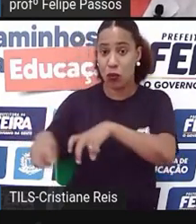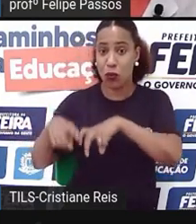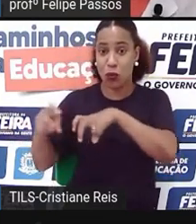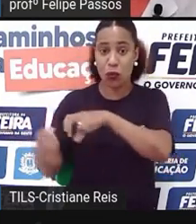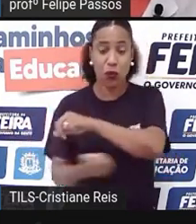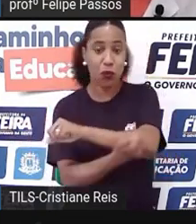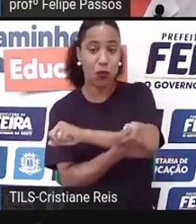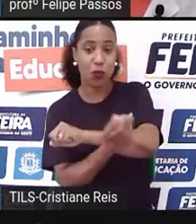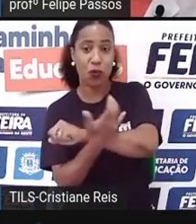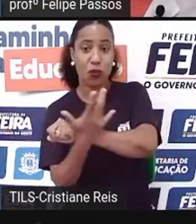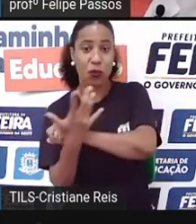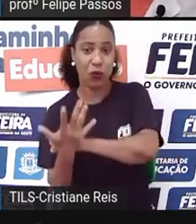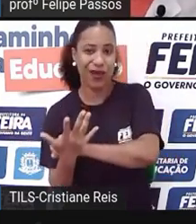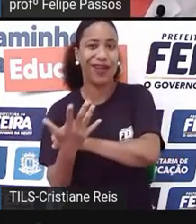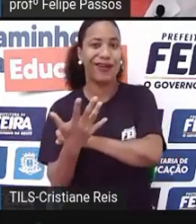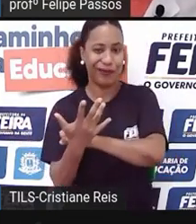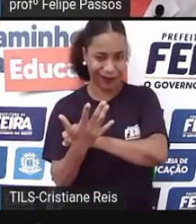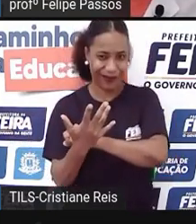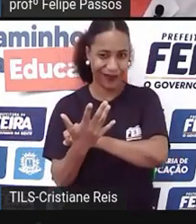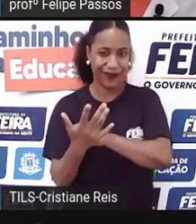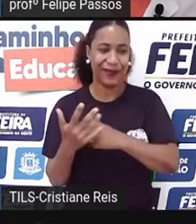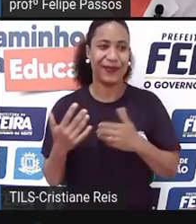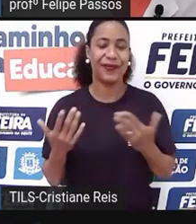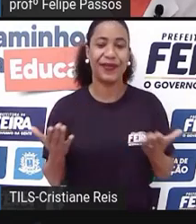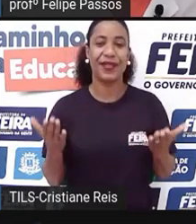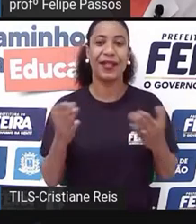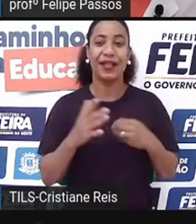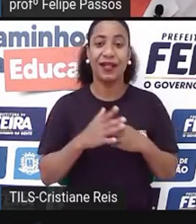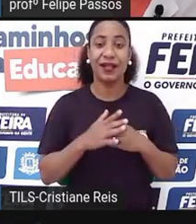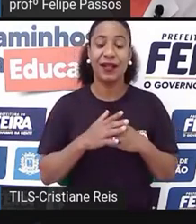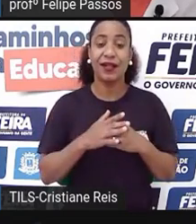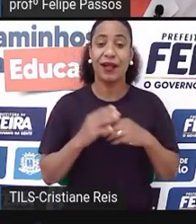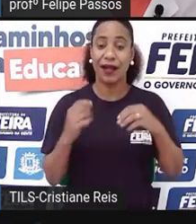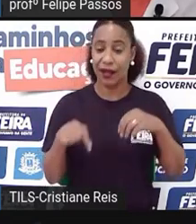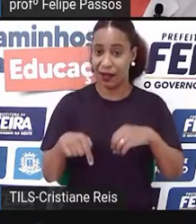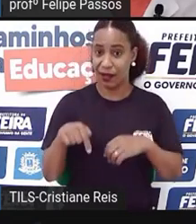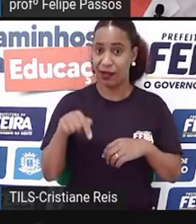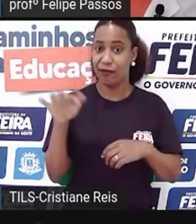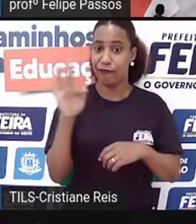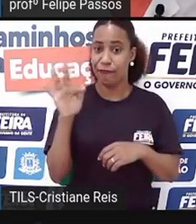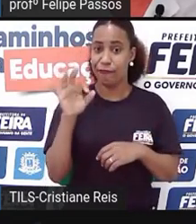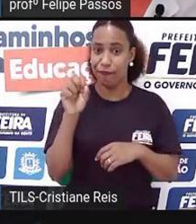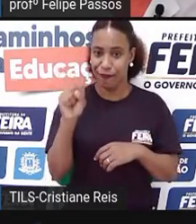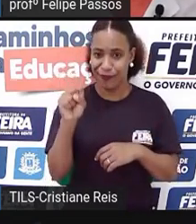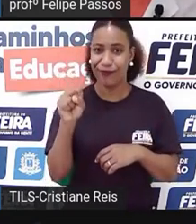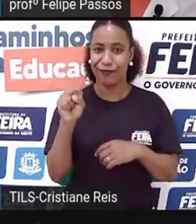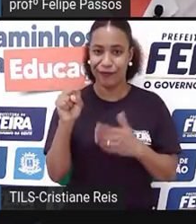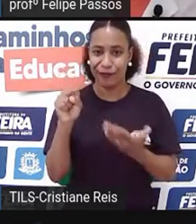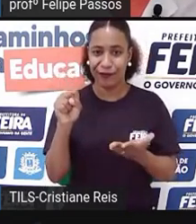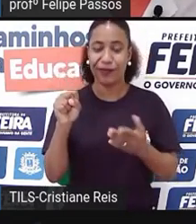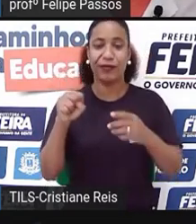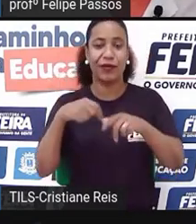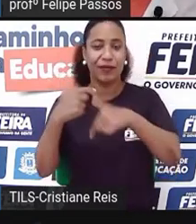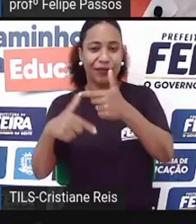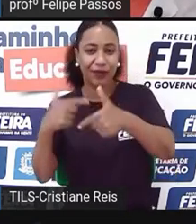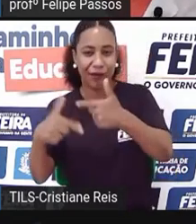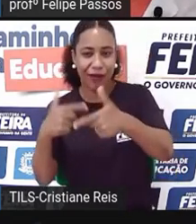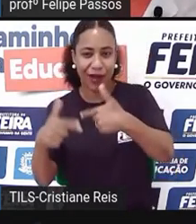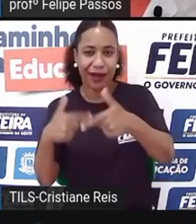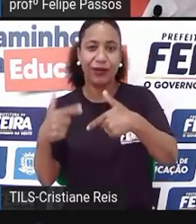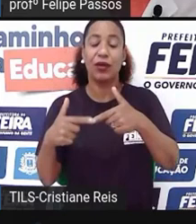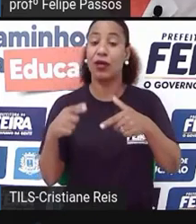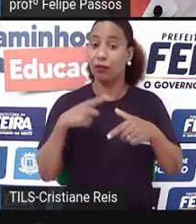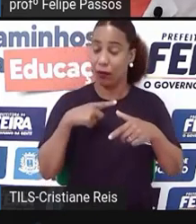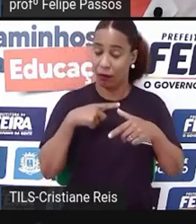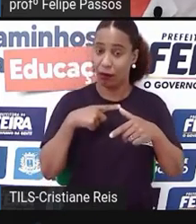o SEBRAE também promove. E aí, a nossa atuação aqui em Feira de Santana, ela vem através de conteúdos digitais,